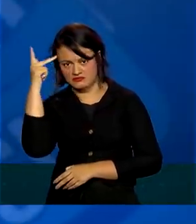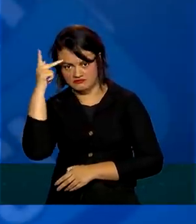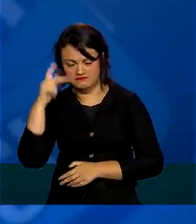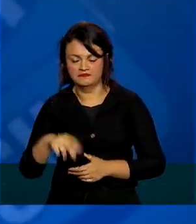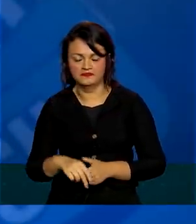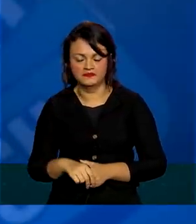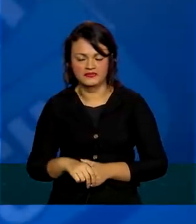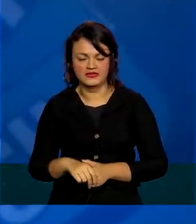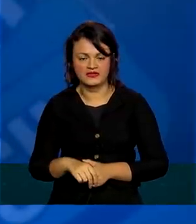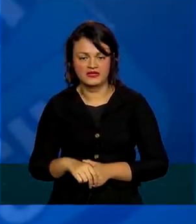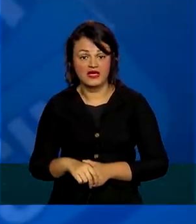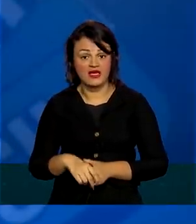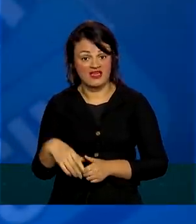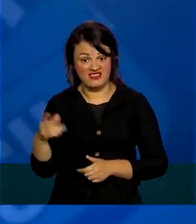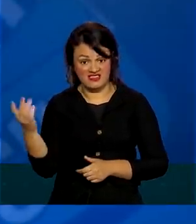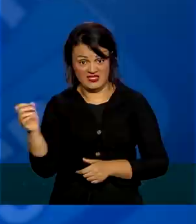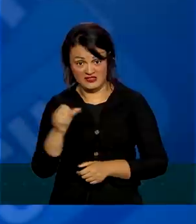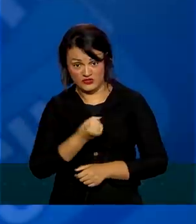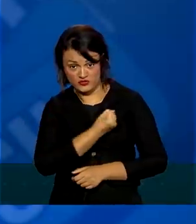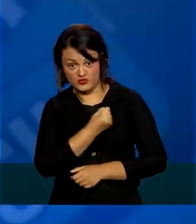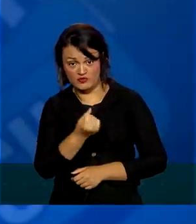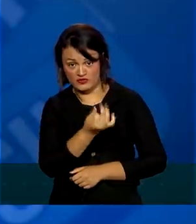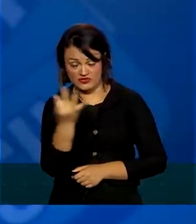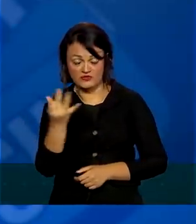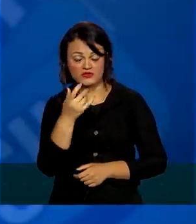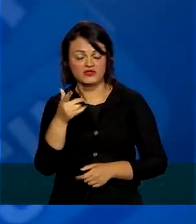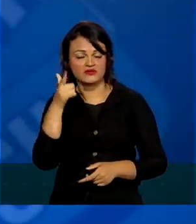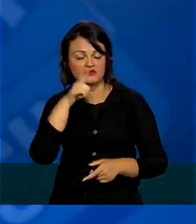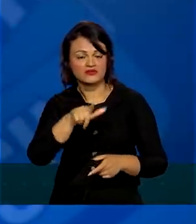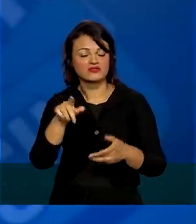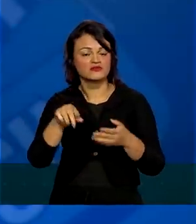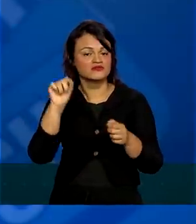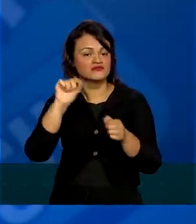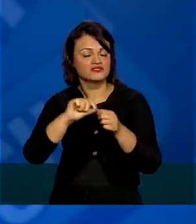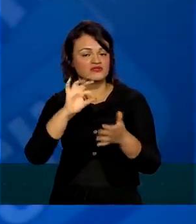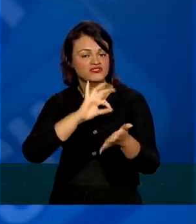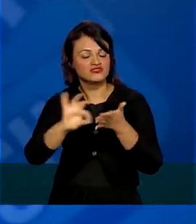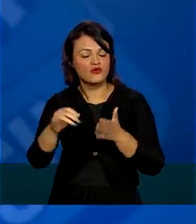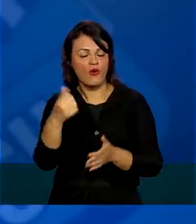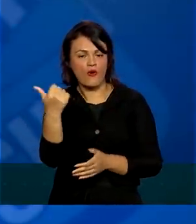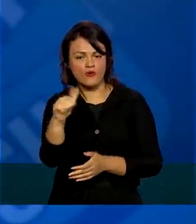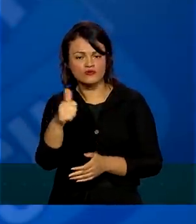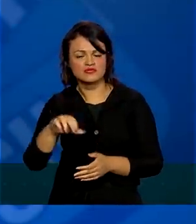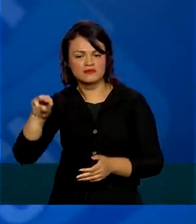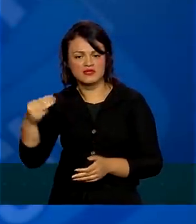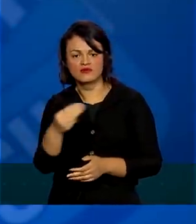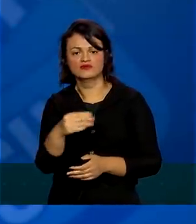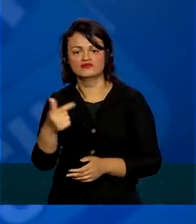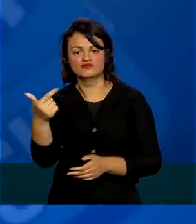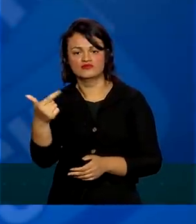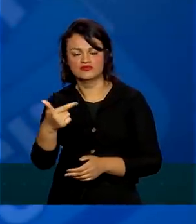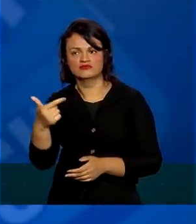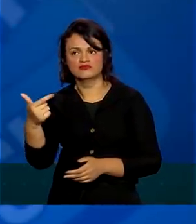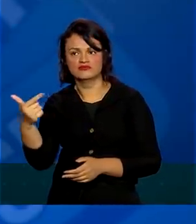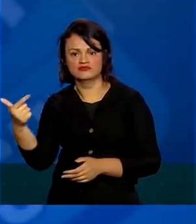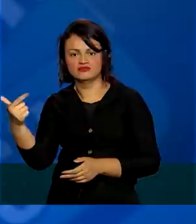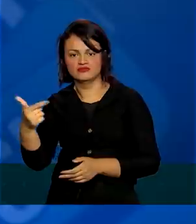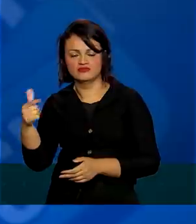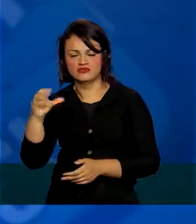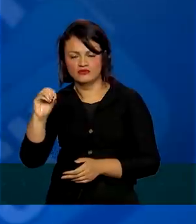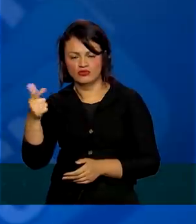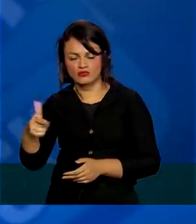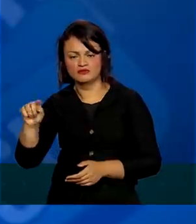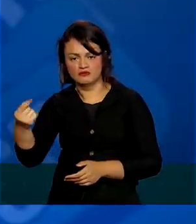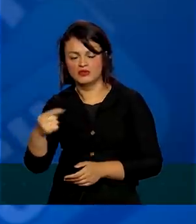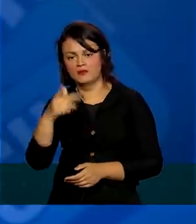Desses, nós estamos fazendo a homologação de 11 milhões 252 mil pessoas.